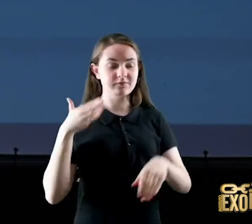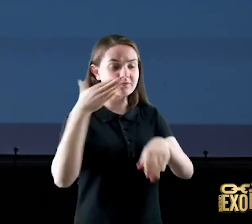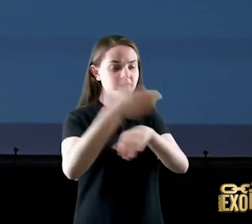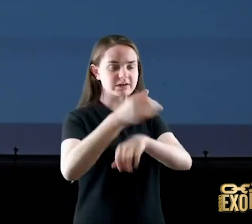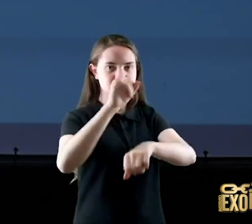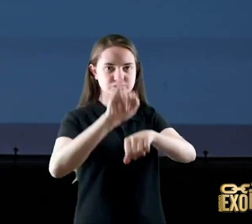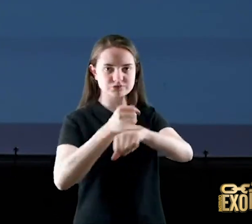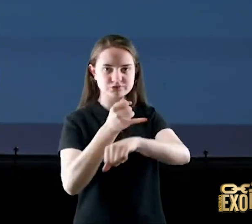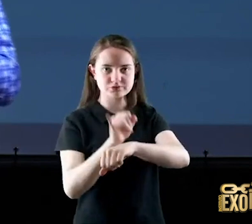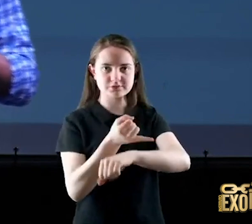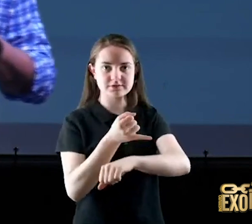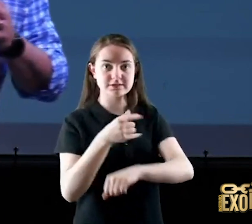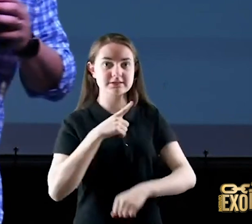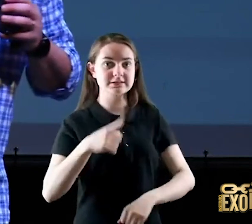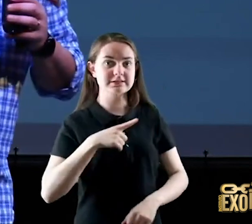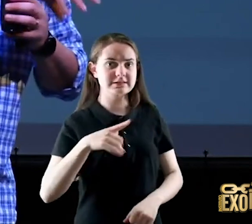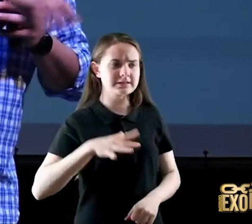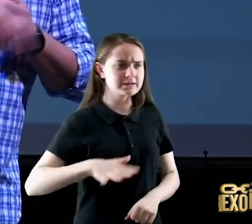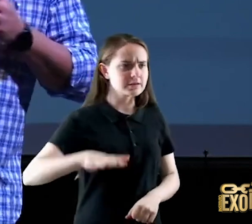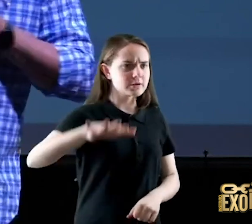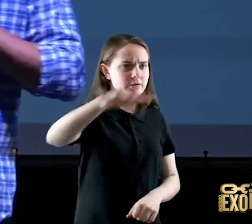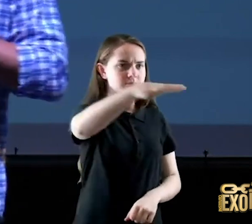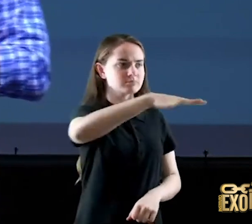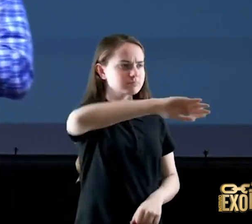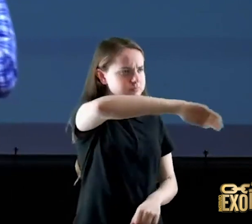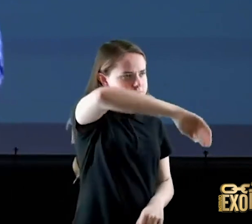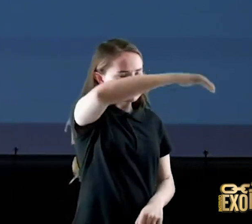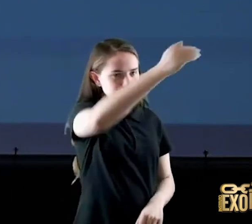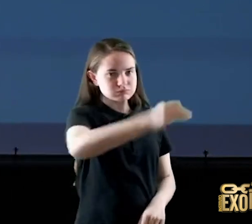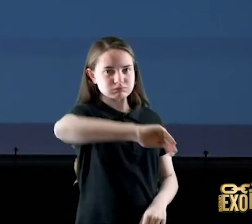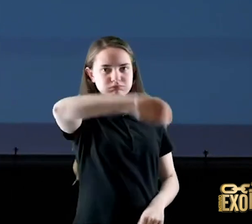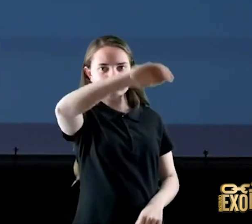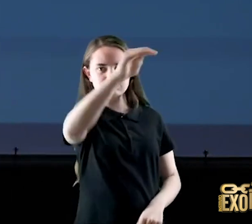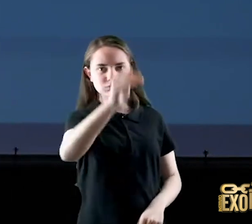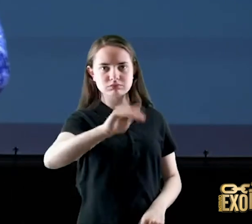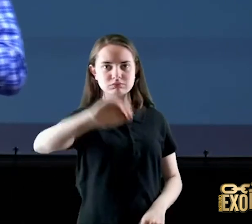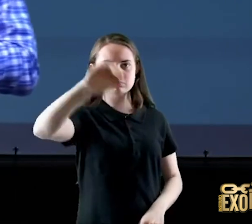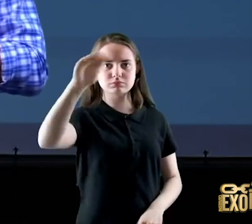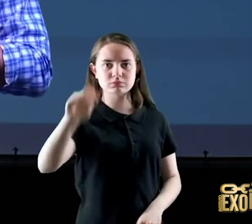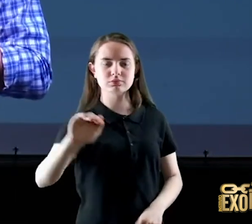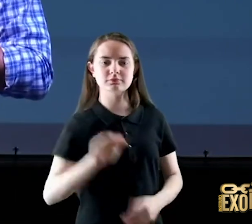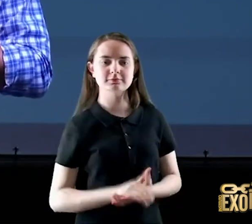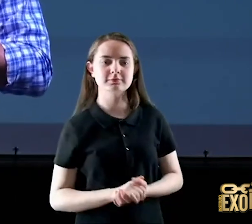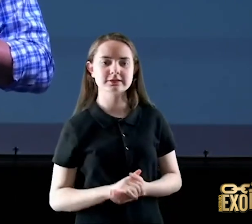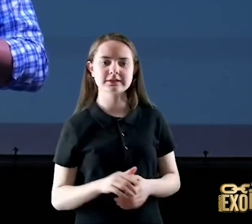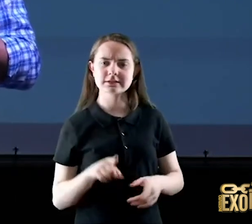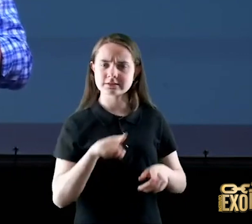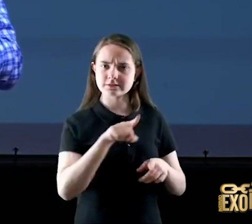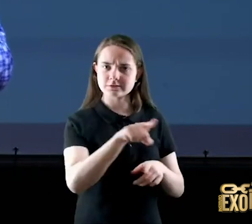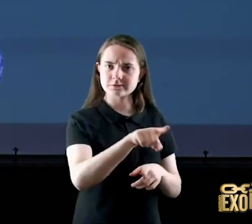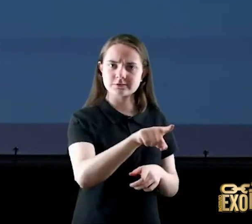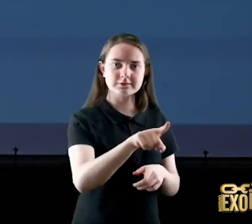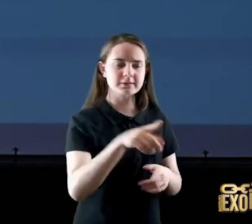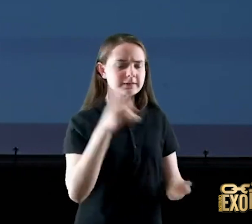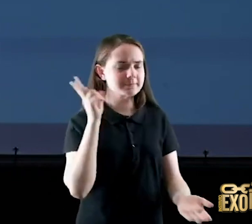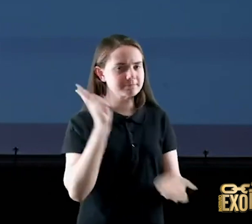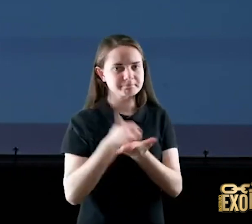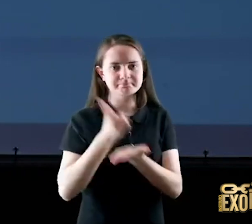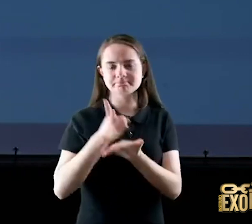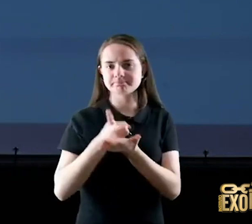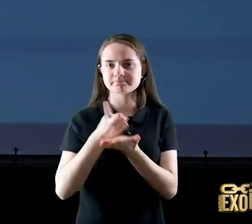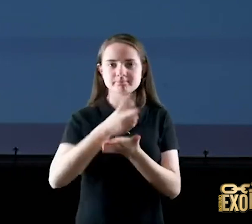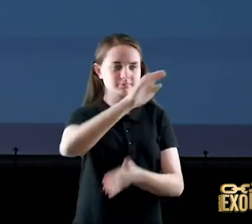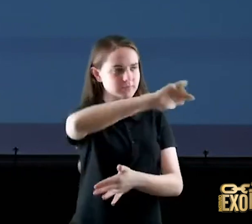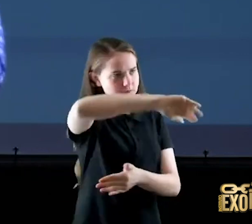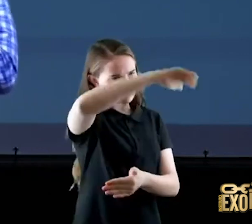existe um sistema uma cadeia de montanhas que estão lá desde que Jerusalém é Jerusalém até hoje